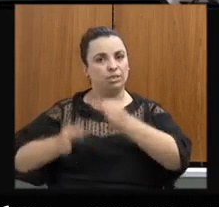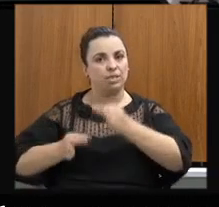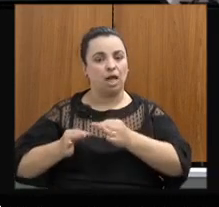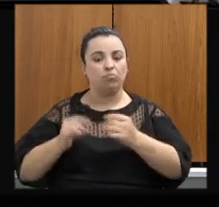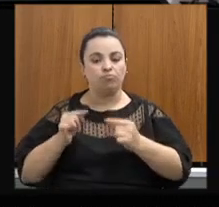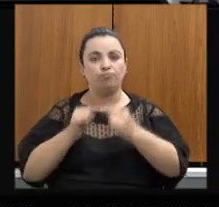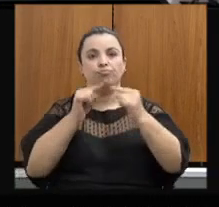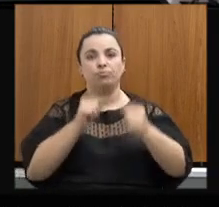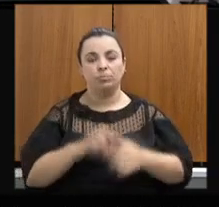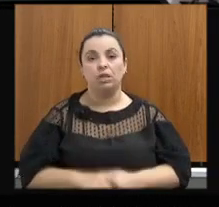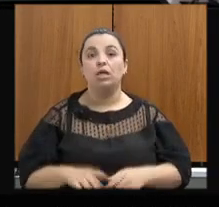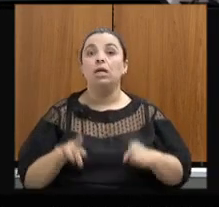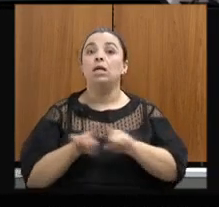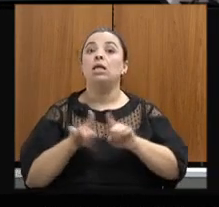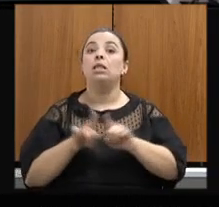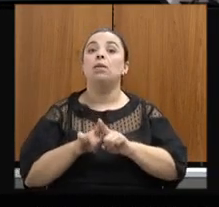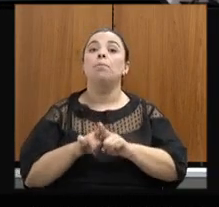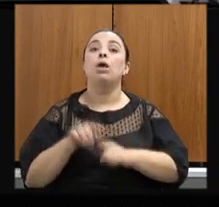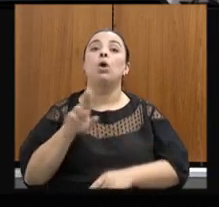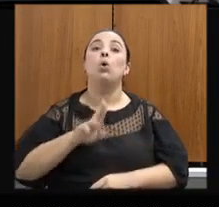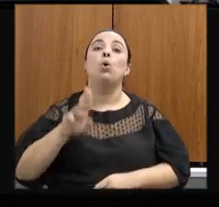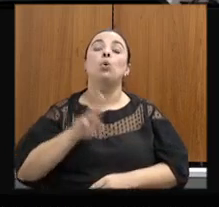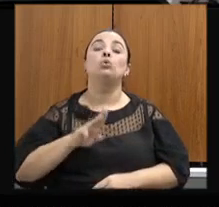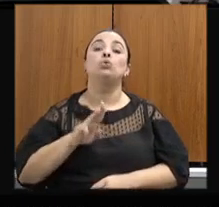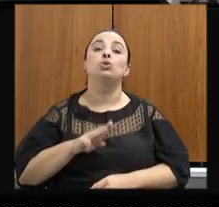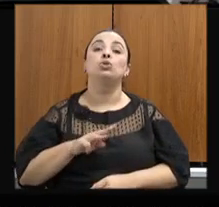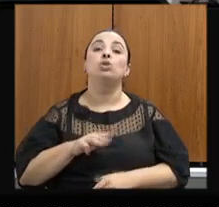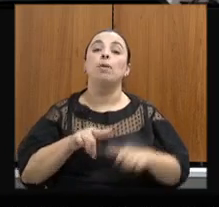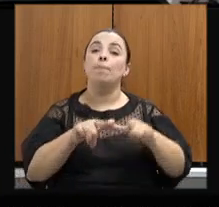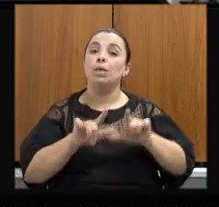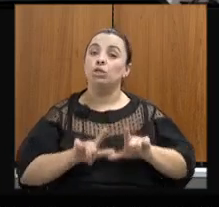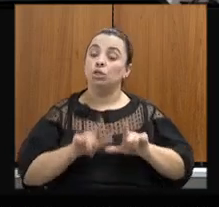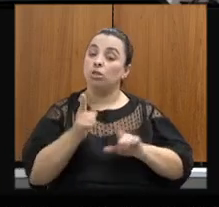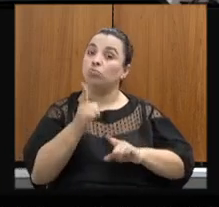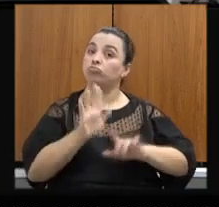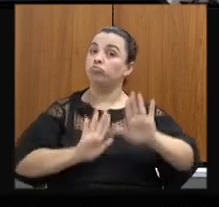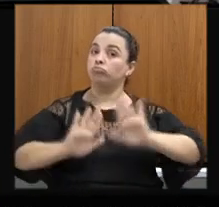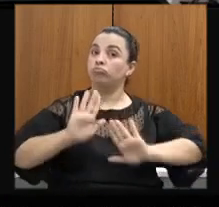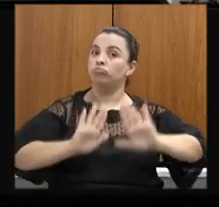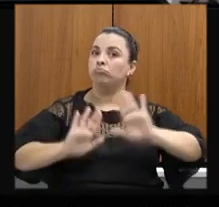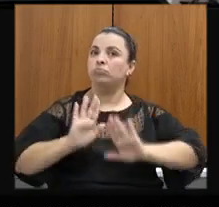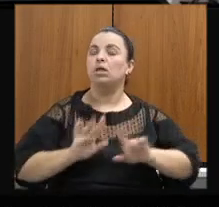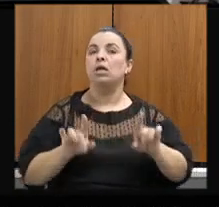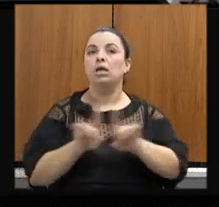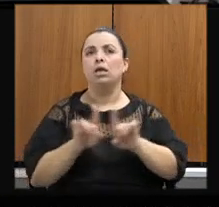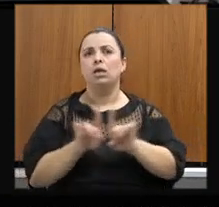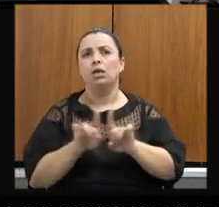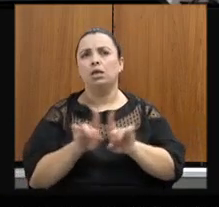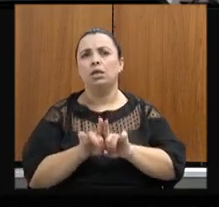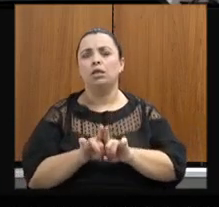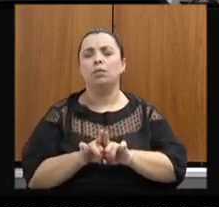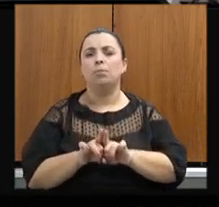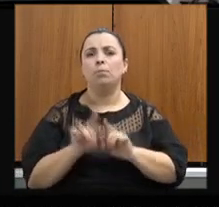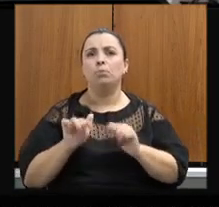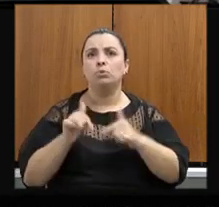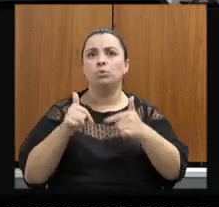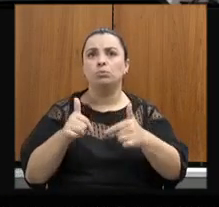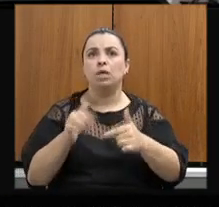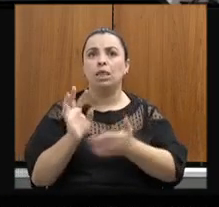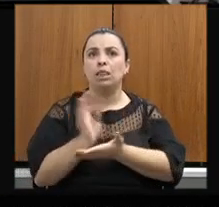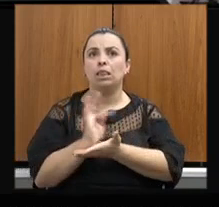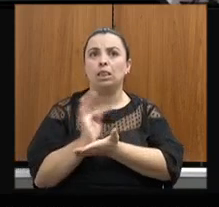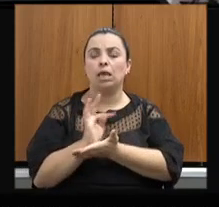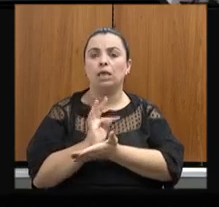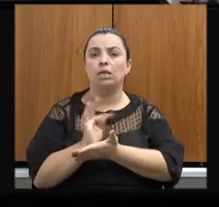Aplicação de medidas cautelares, como eu mencionei, para essas estruturas e o credenciamento de auditores técnicos independentes, conforme prevê